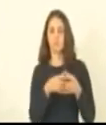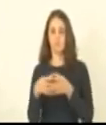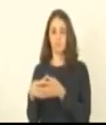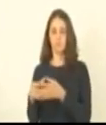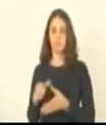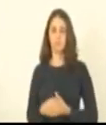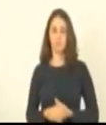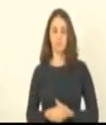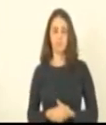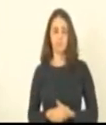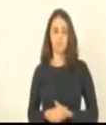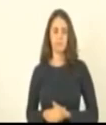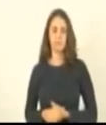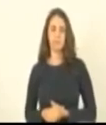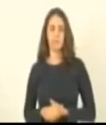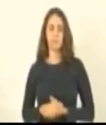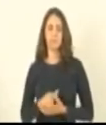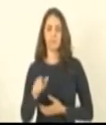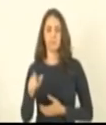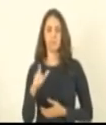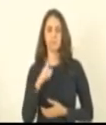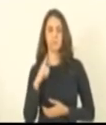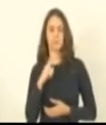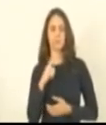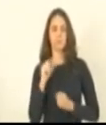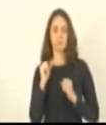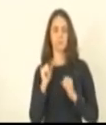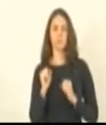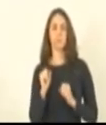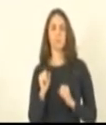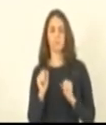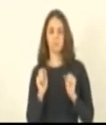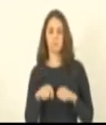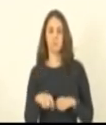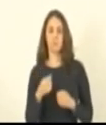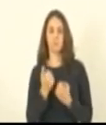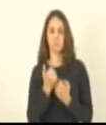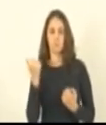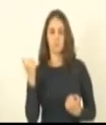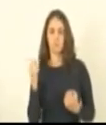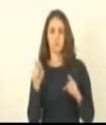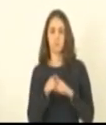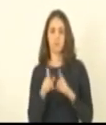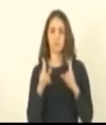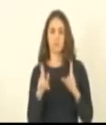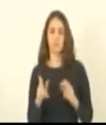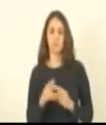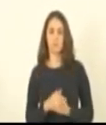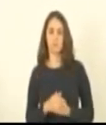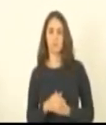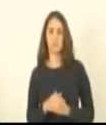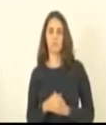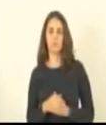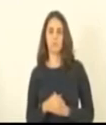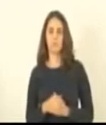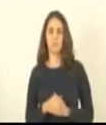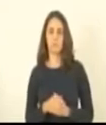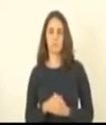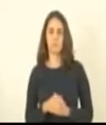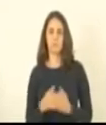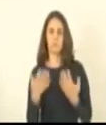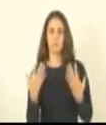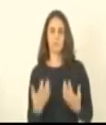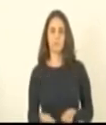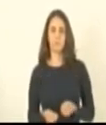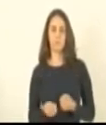Vossa Excelência por exemplo tem um gerismo a ser suplente não tem da mesma forma que o Excelência então determinado aqui a solicitação acatando a